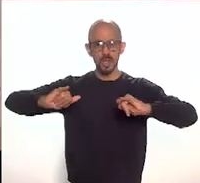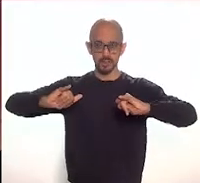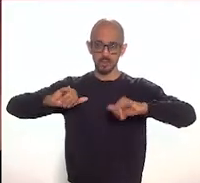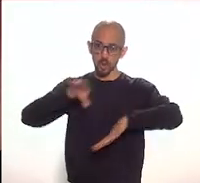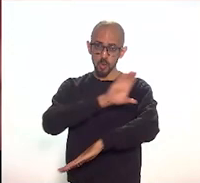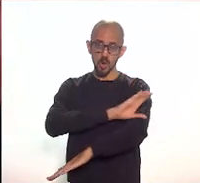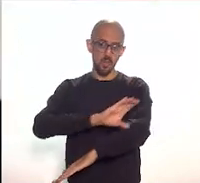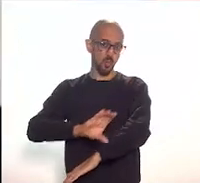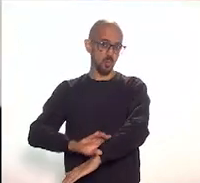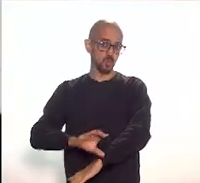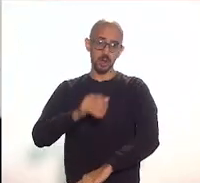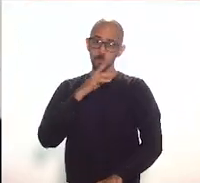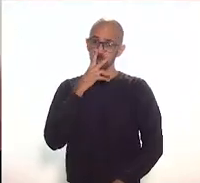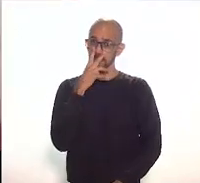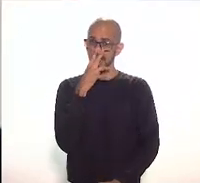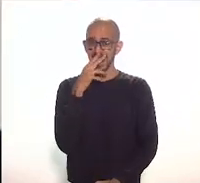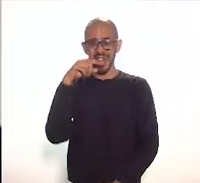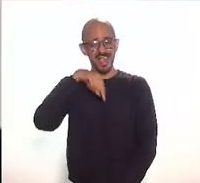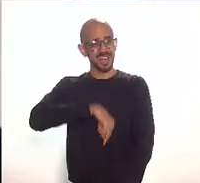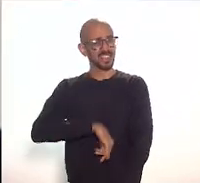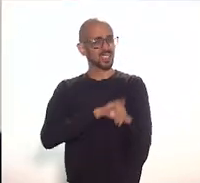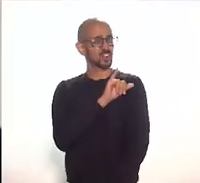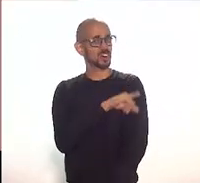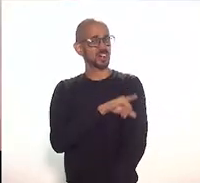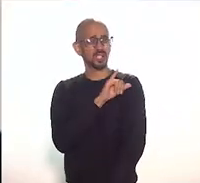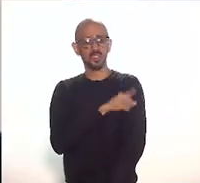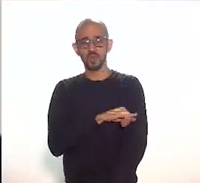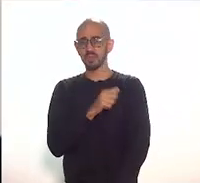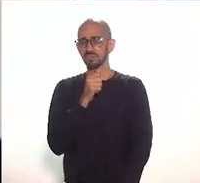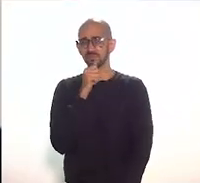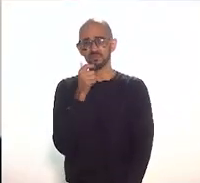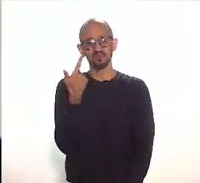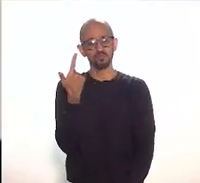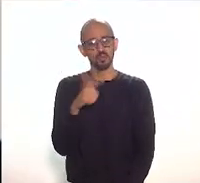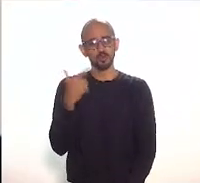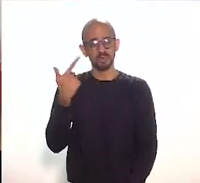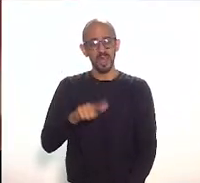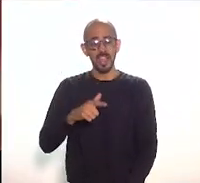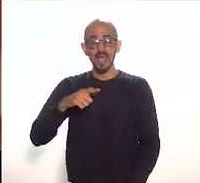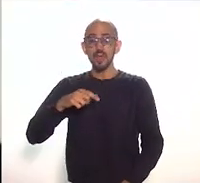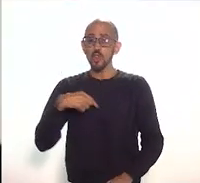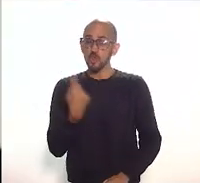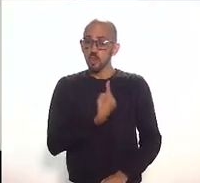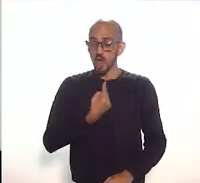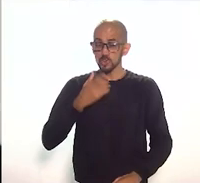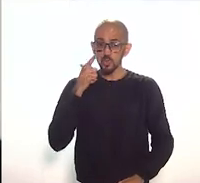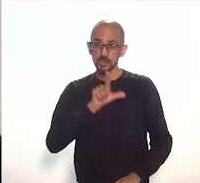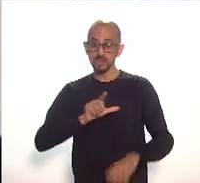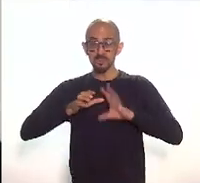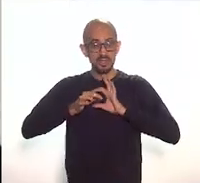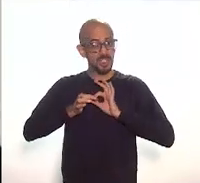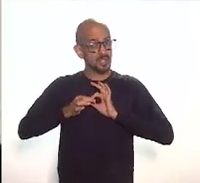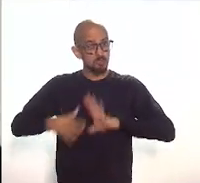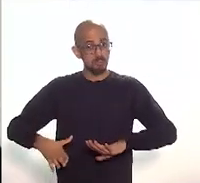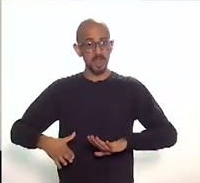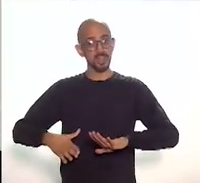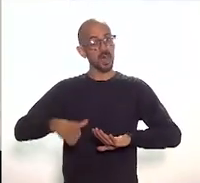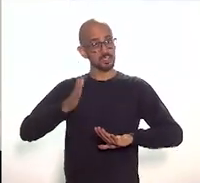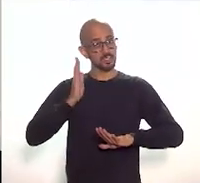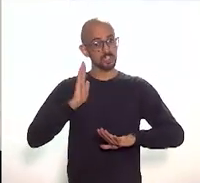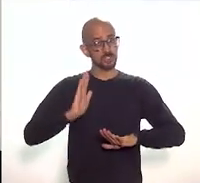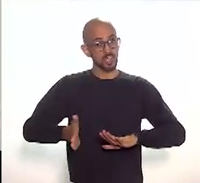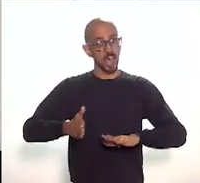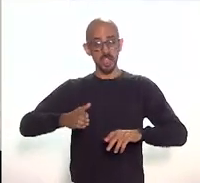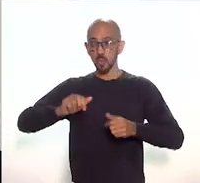que nada acontece em relação à chancela importante como primeiro sítio chancelado como